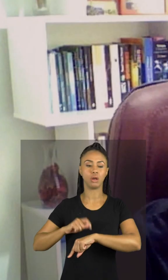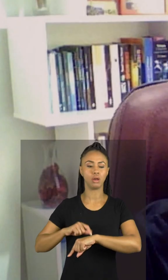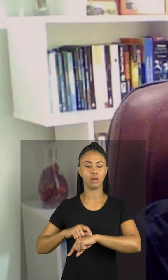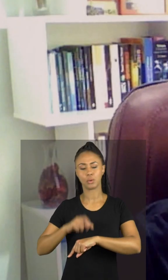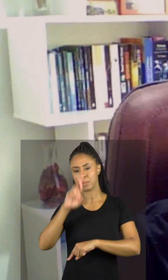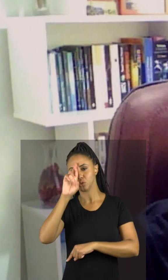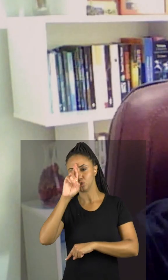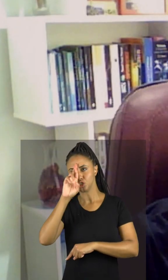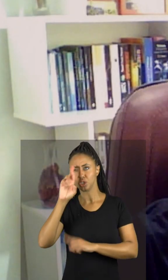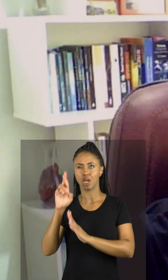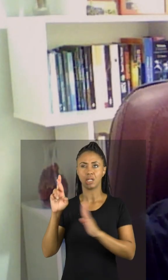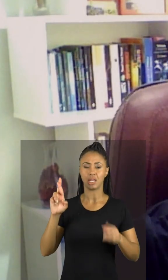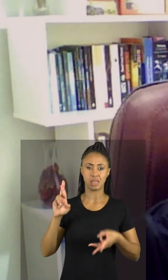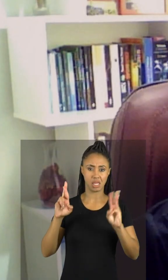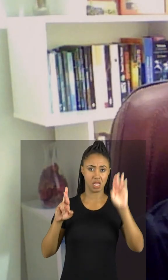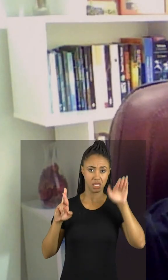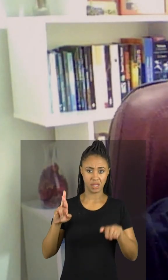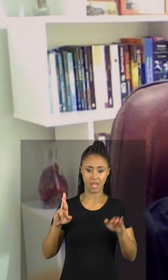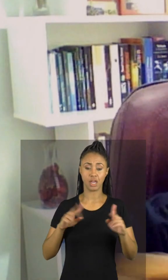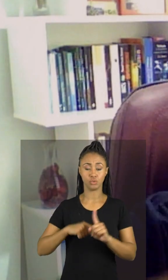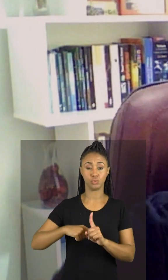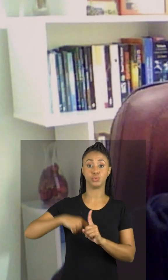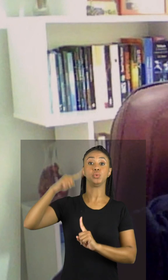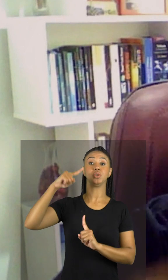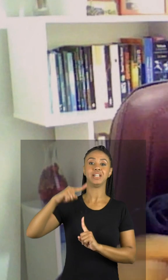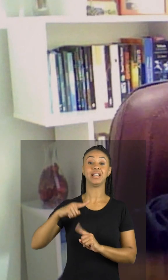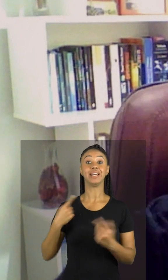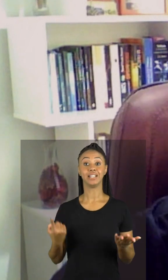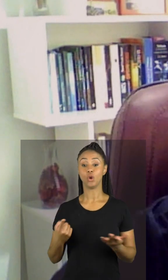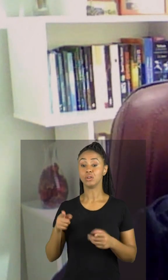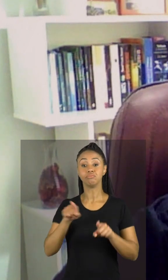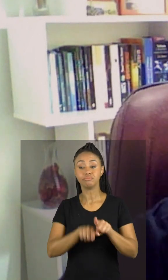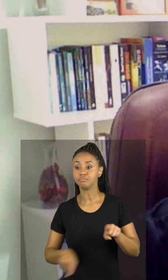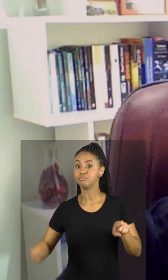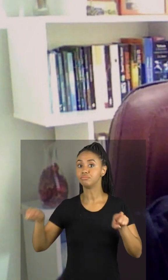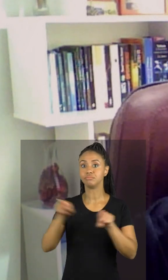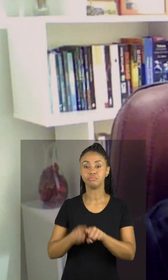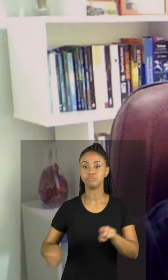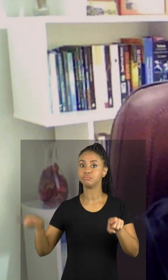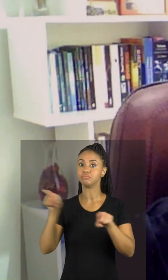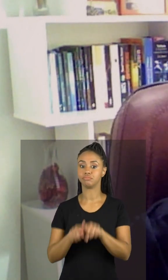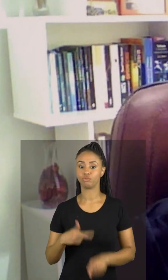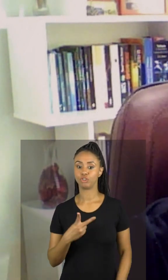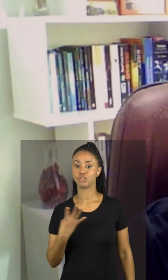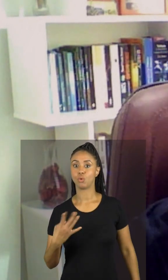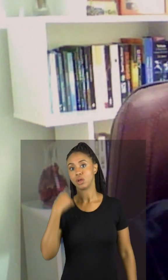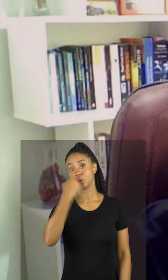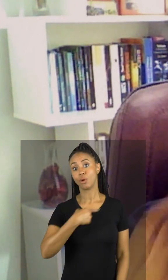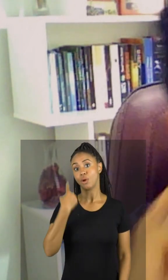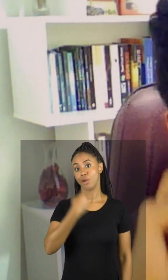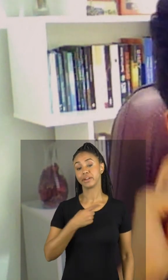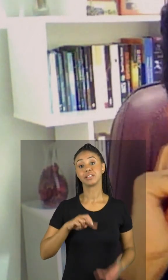de meio-dia até três horas da tarde. Então, esse ritmo se repete a cada 24 horas e esses são